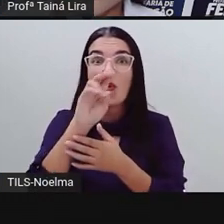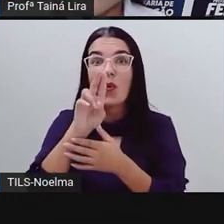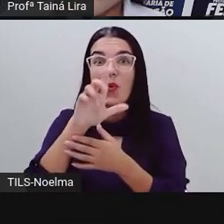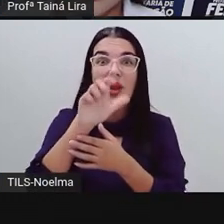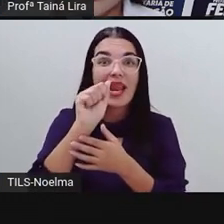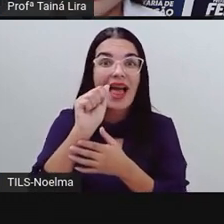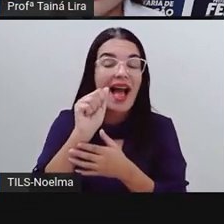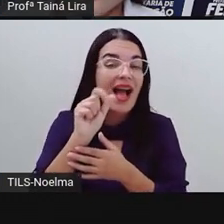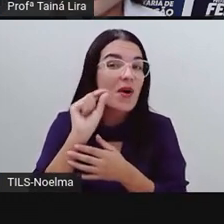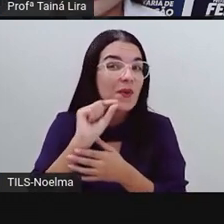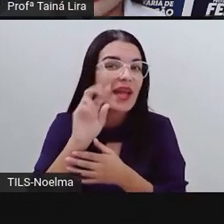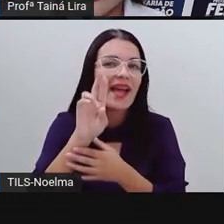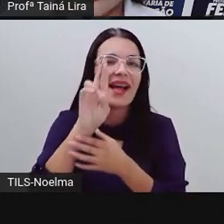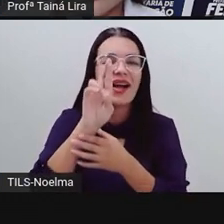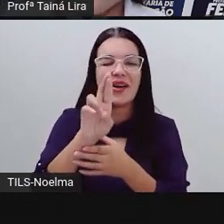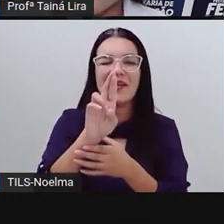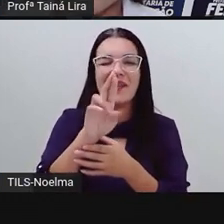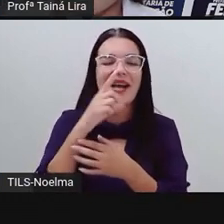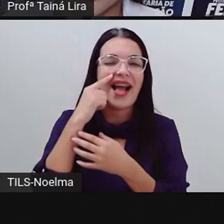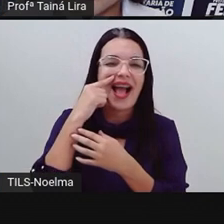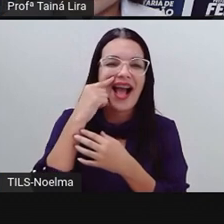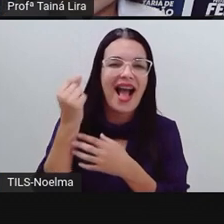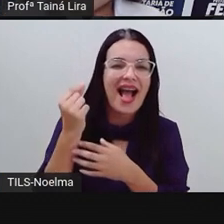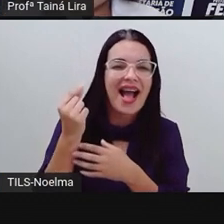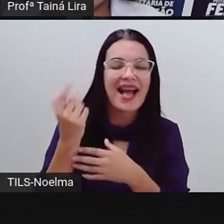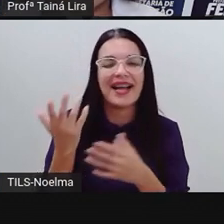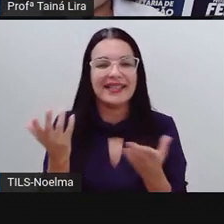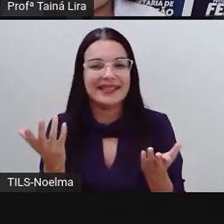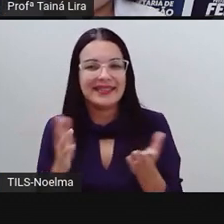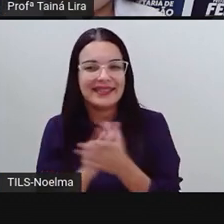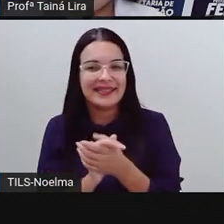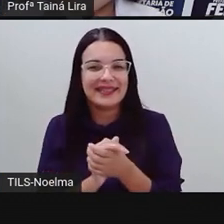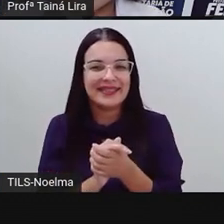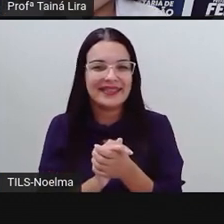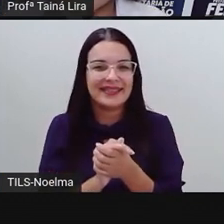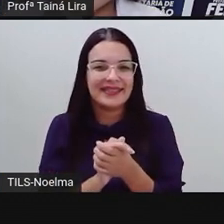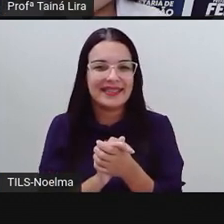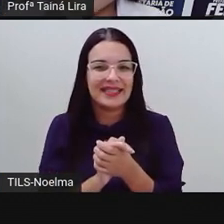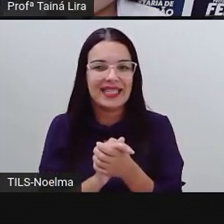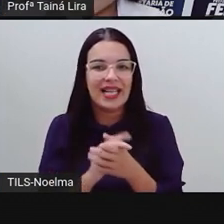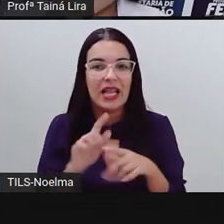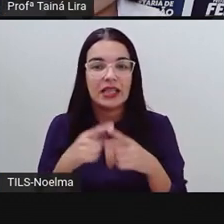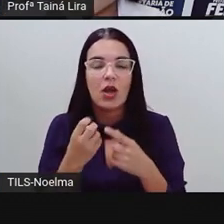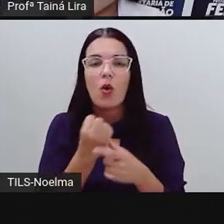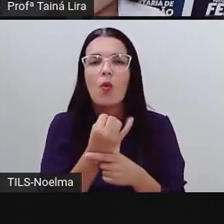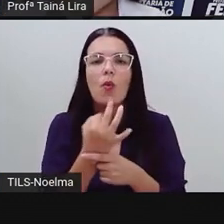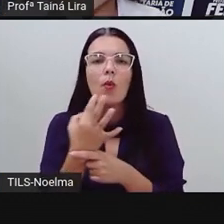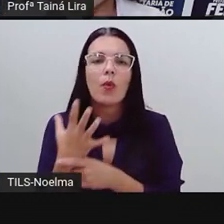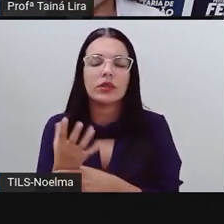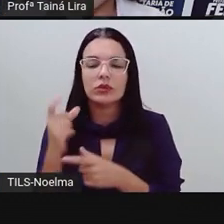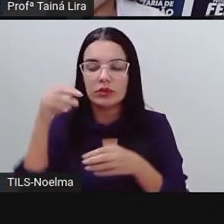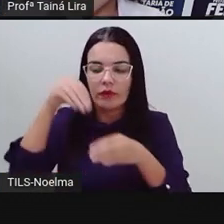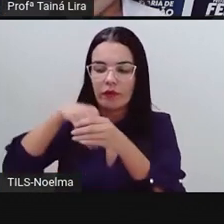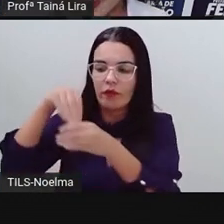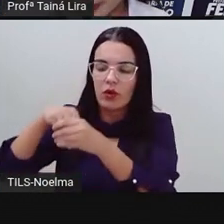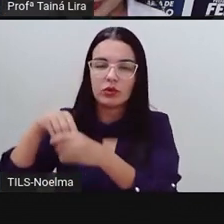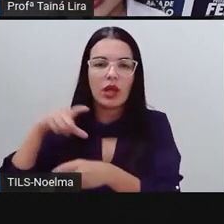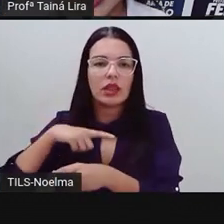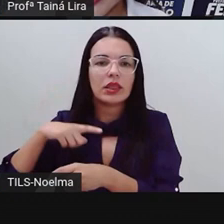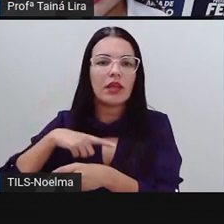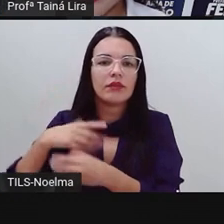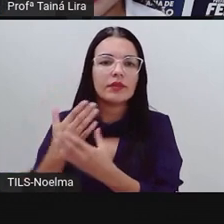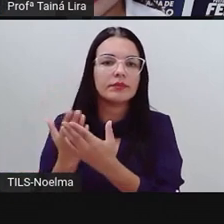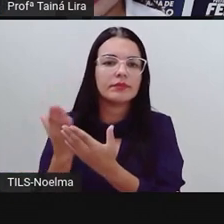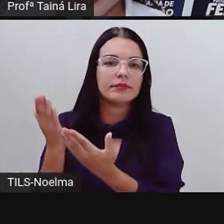que começa com R de rato. Então, ó, rúcula. Quantos votos recebeu aí a